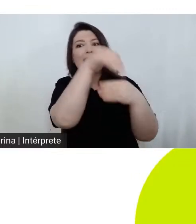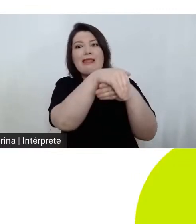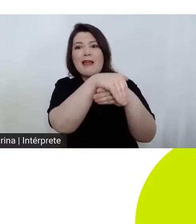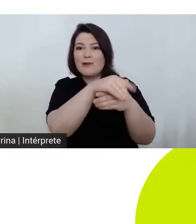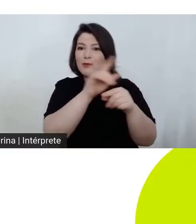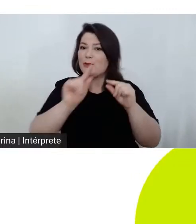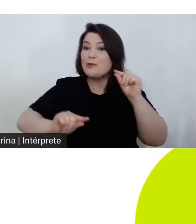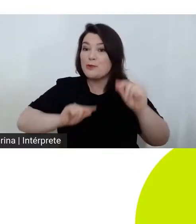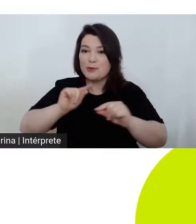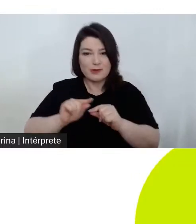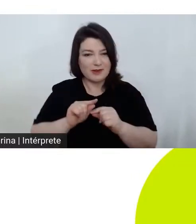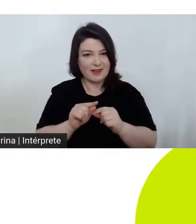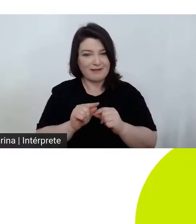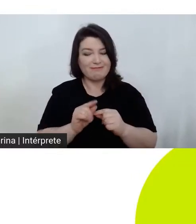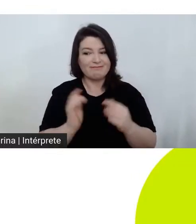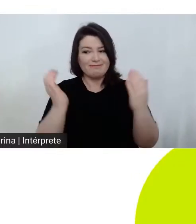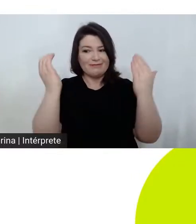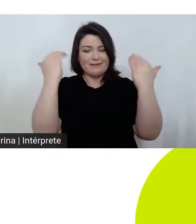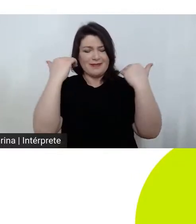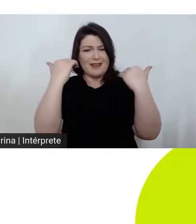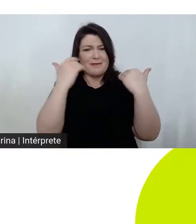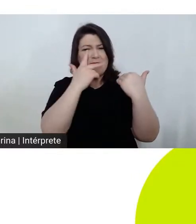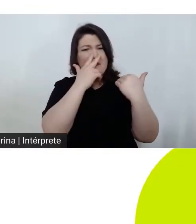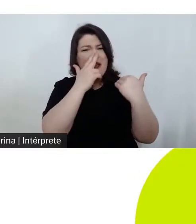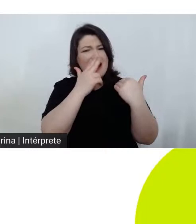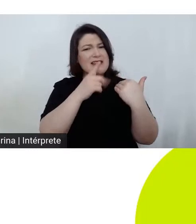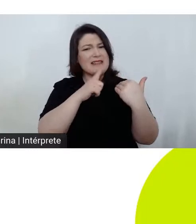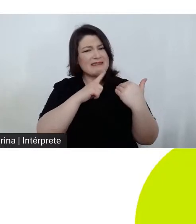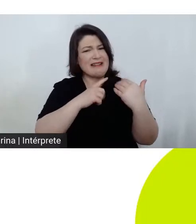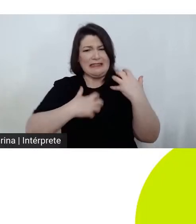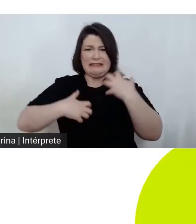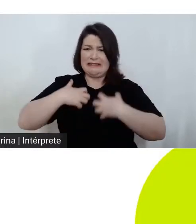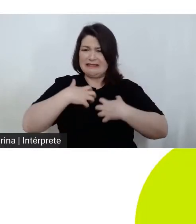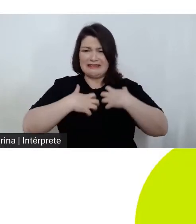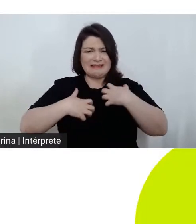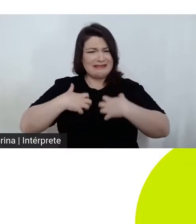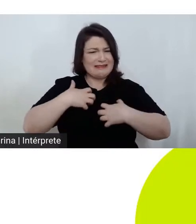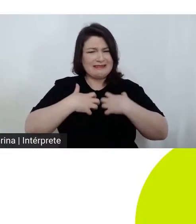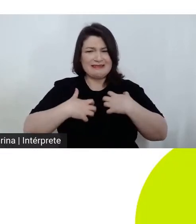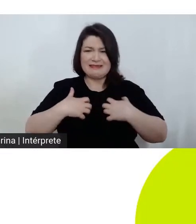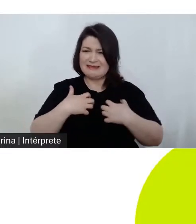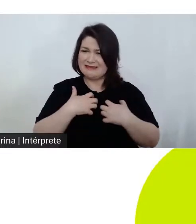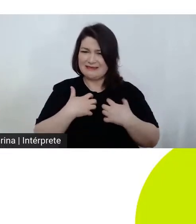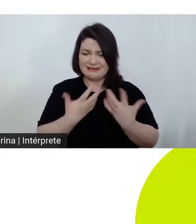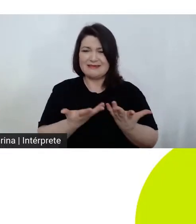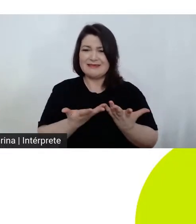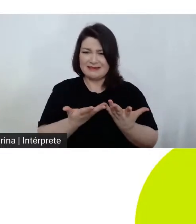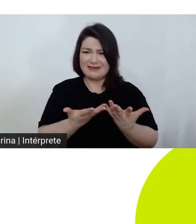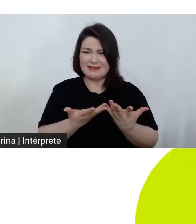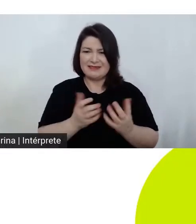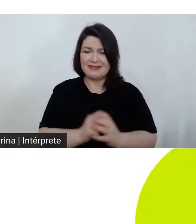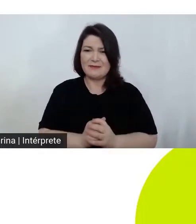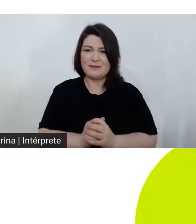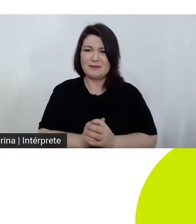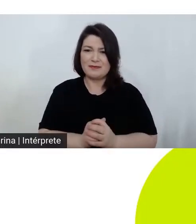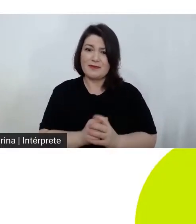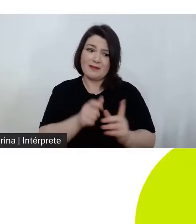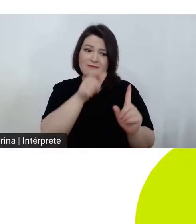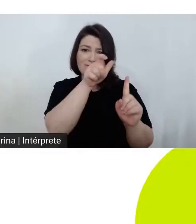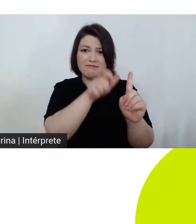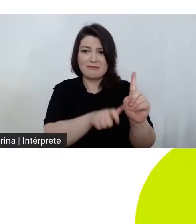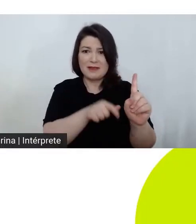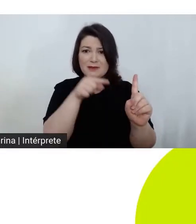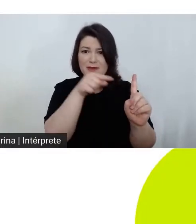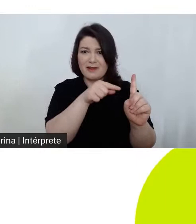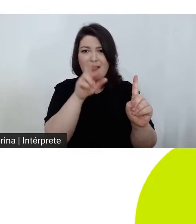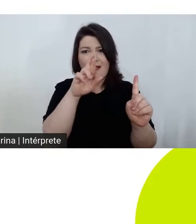altamente perturbada de um homem como o Howard no papel do Adam Sandler